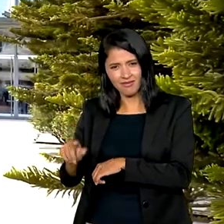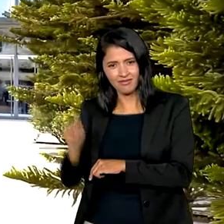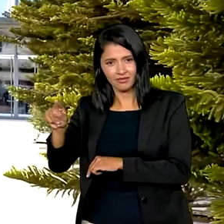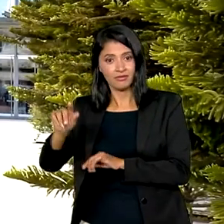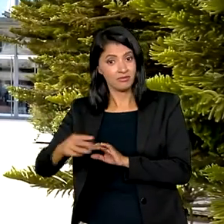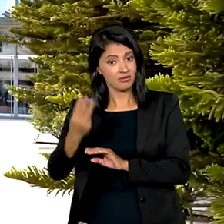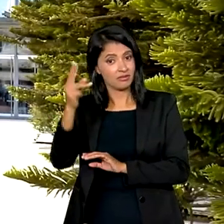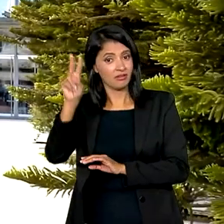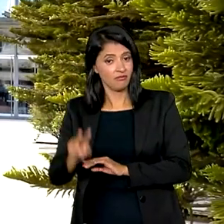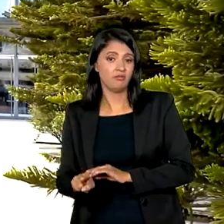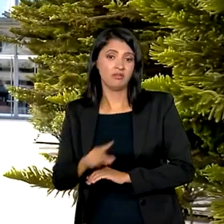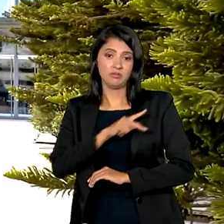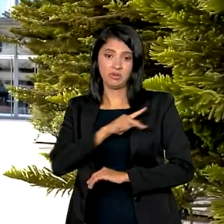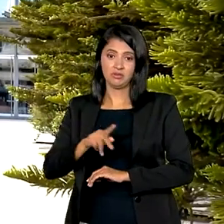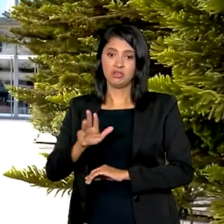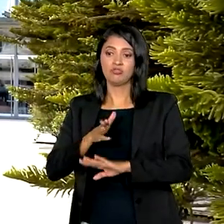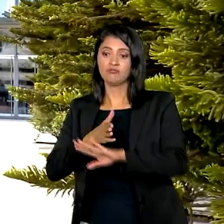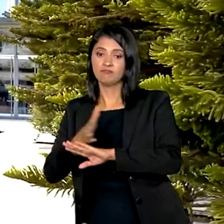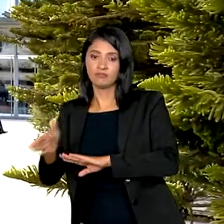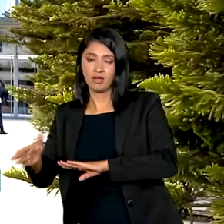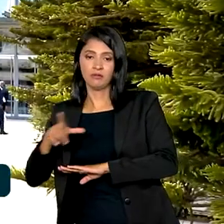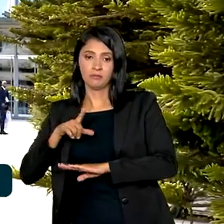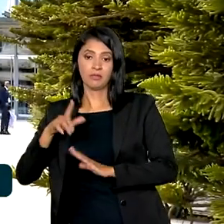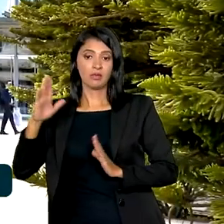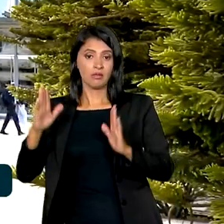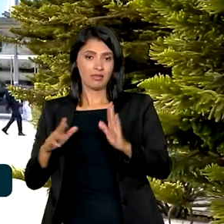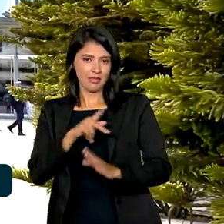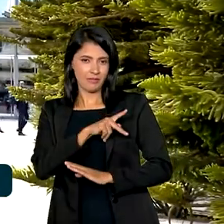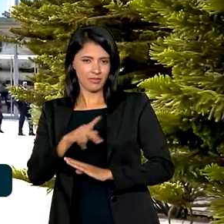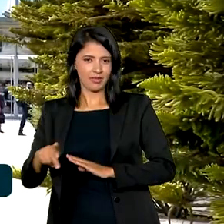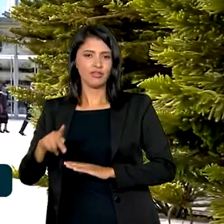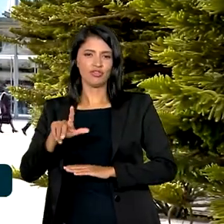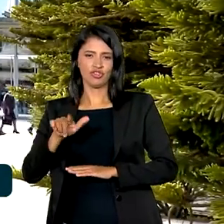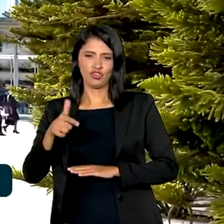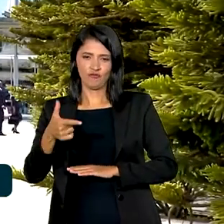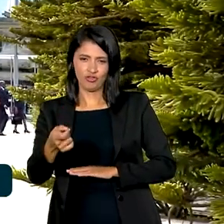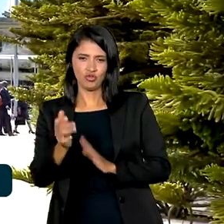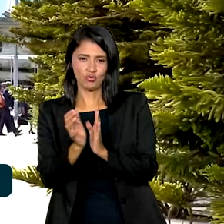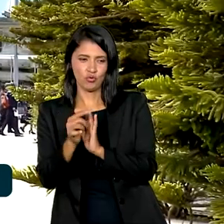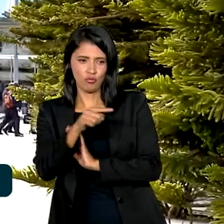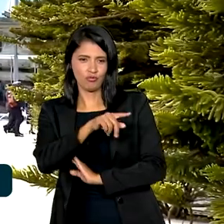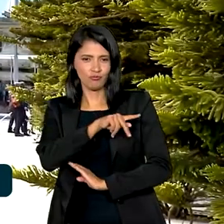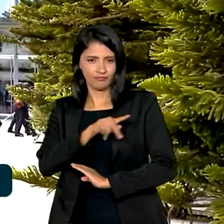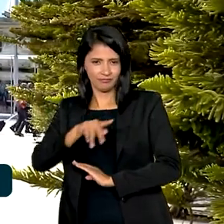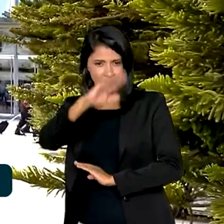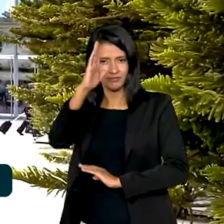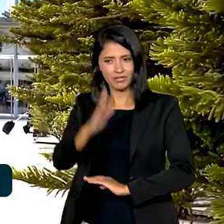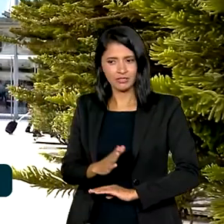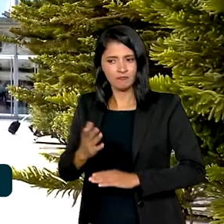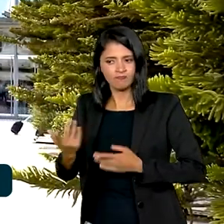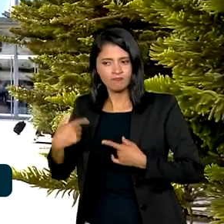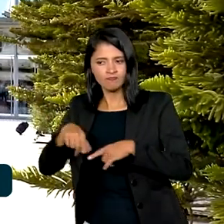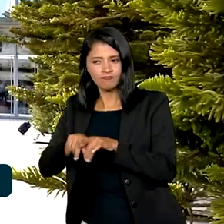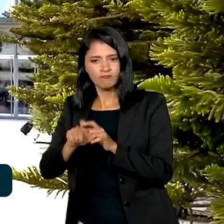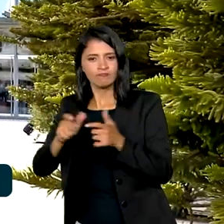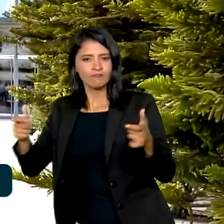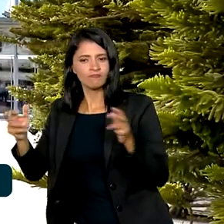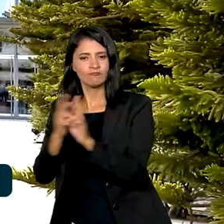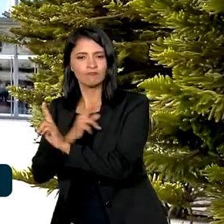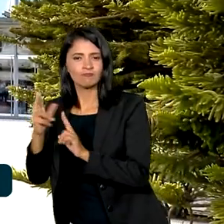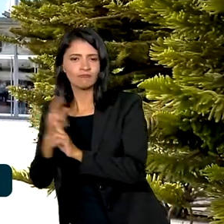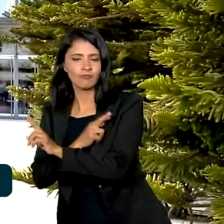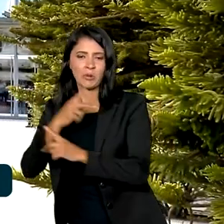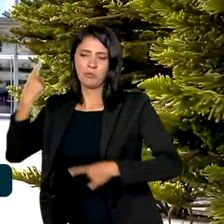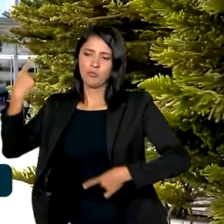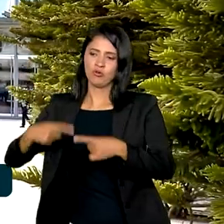participa da cúpula. Na presidência temporária do G20, o governo brasileiro quer ampliar ainda mais as relações política, social e